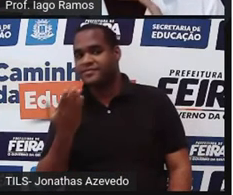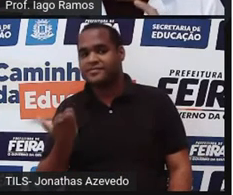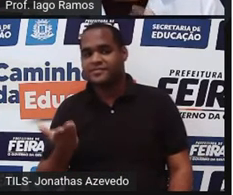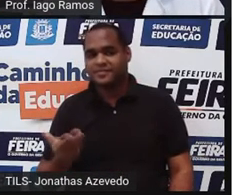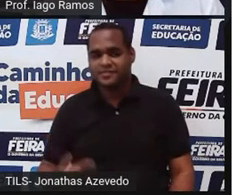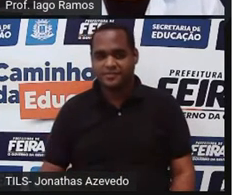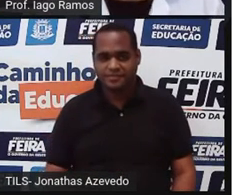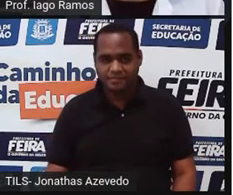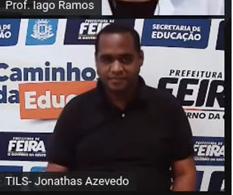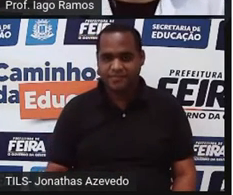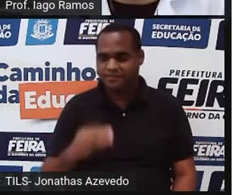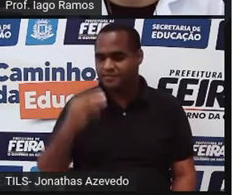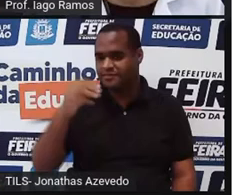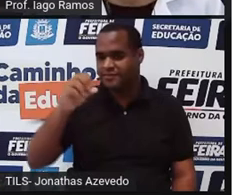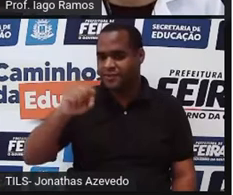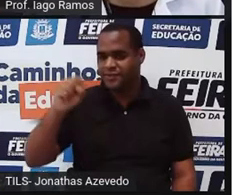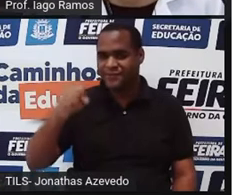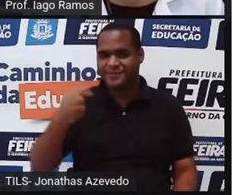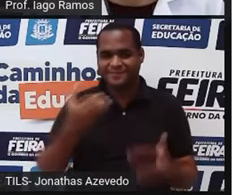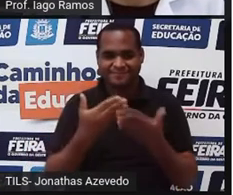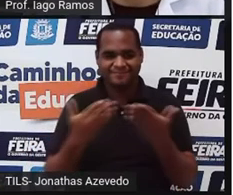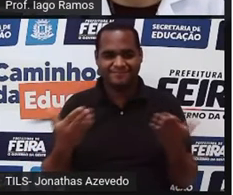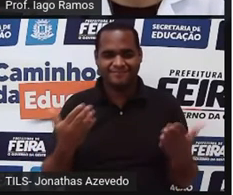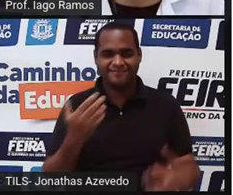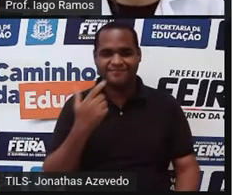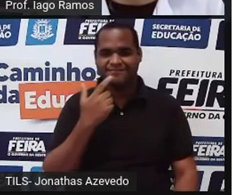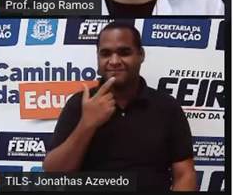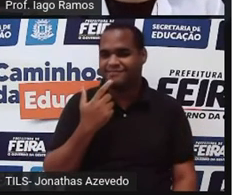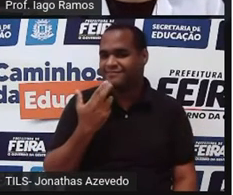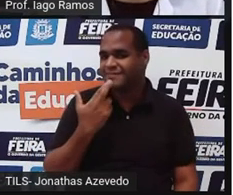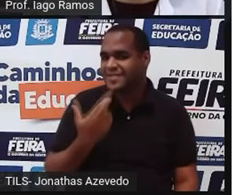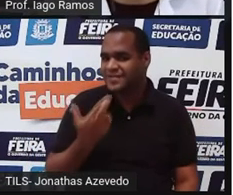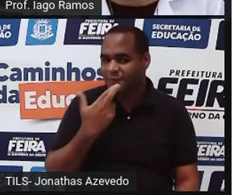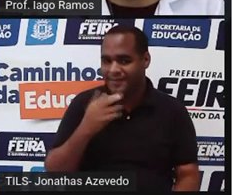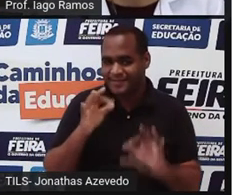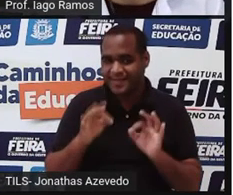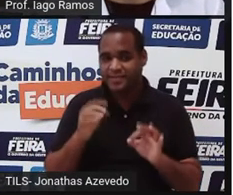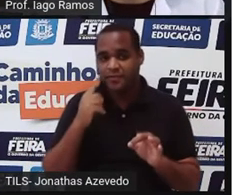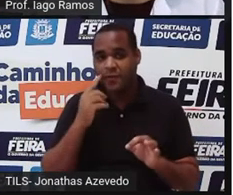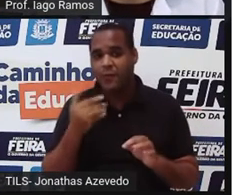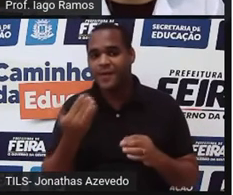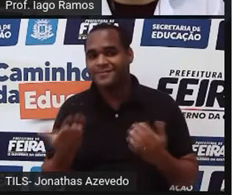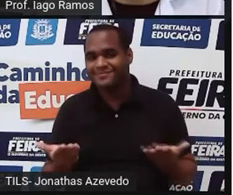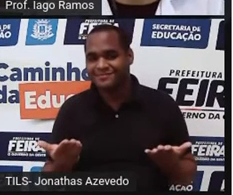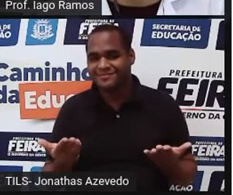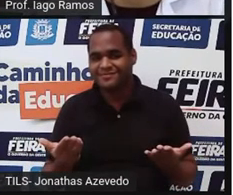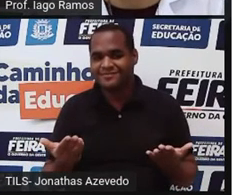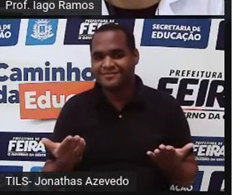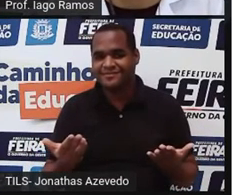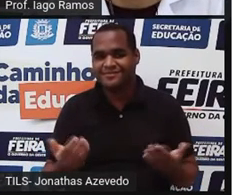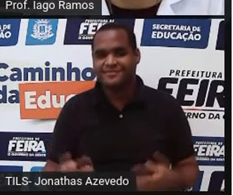30 segundos para você descobrir qual é a resposta correta. Beleza?